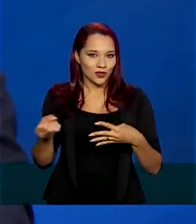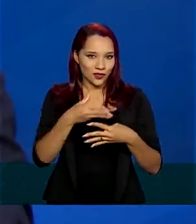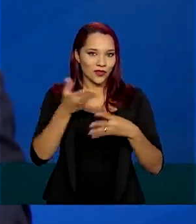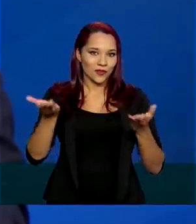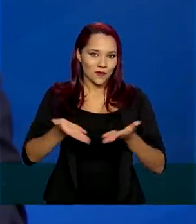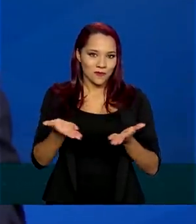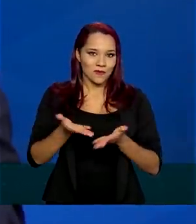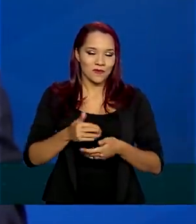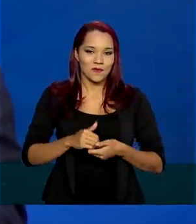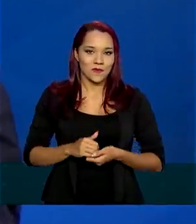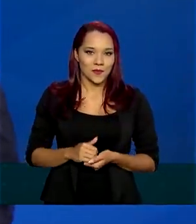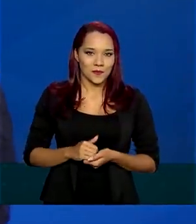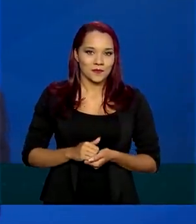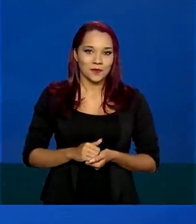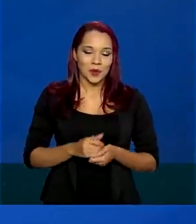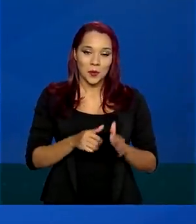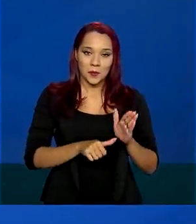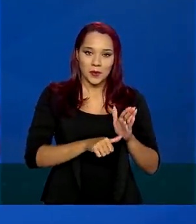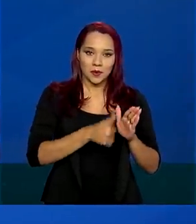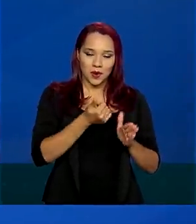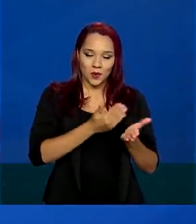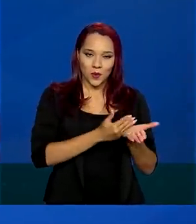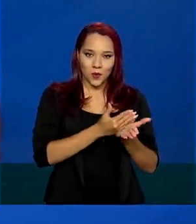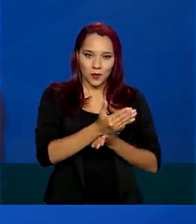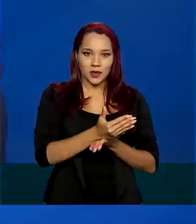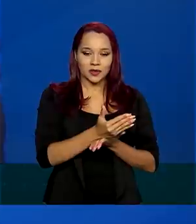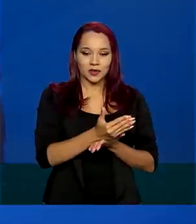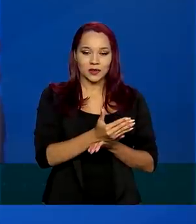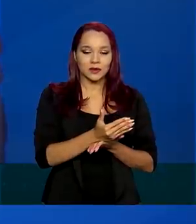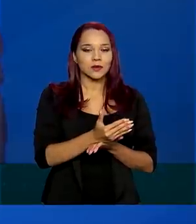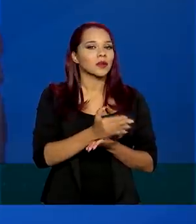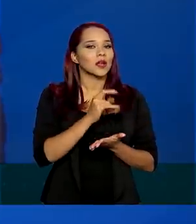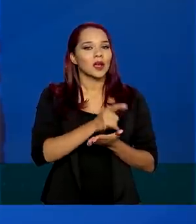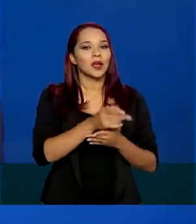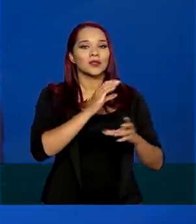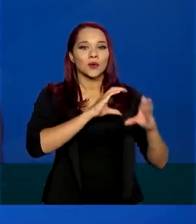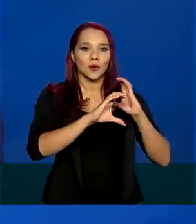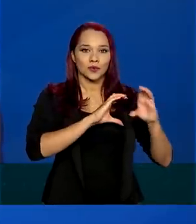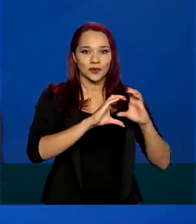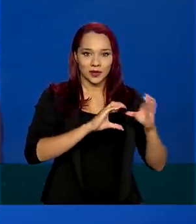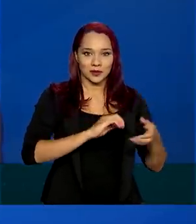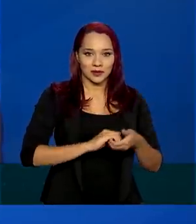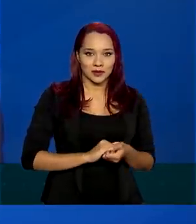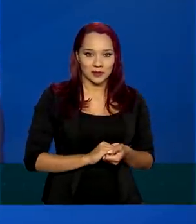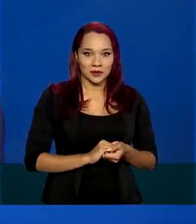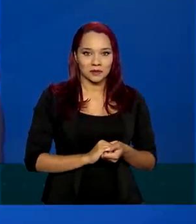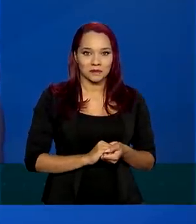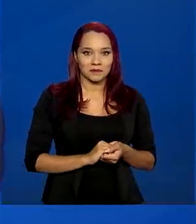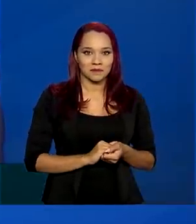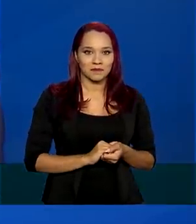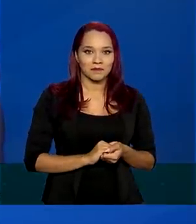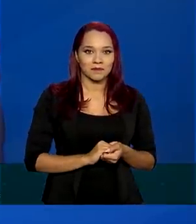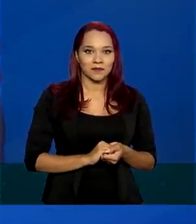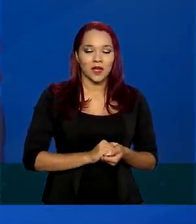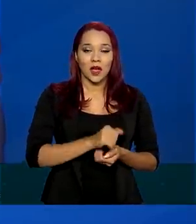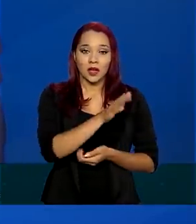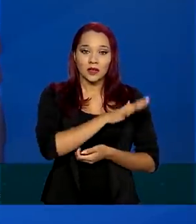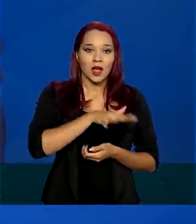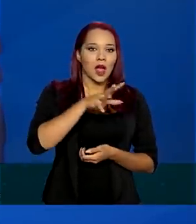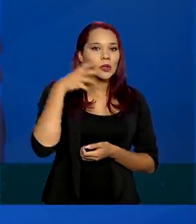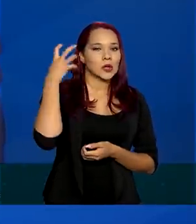hoje, começando com a parte de comunicações, na verdade a primeira, na área de